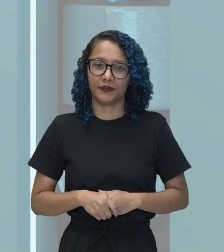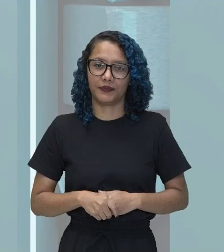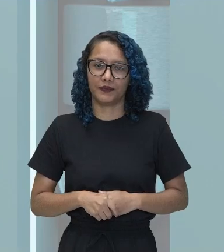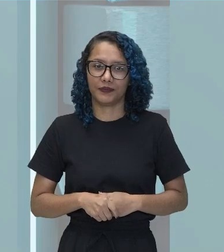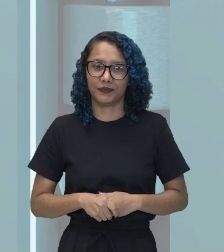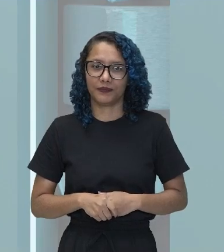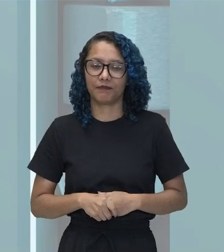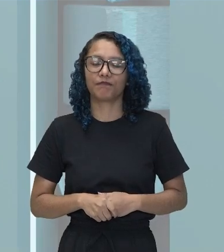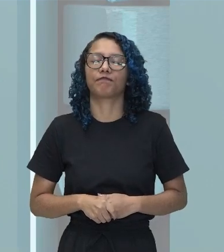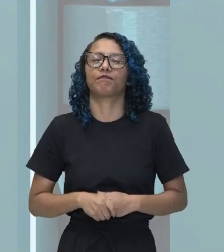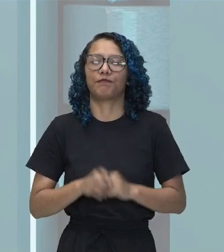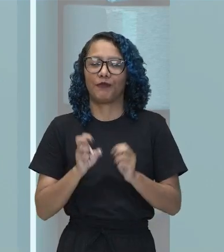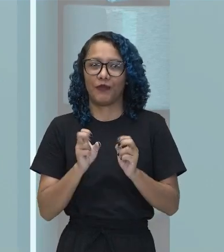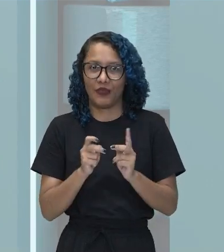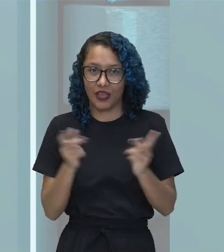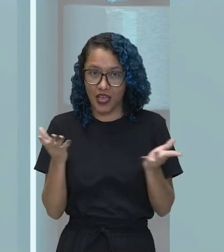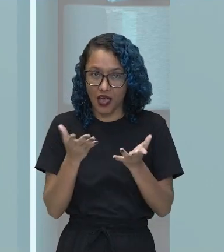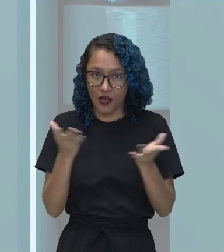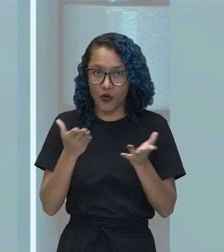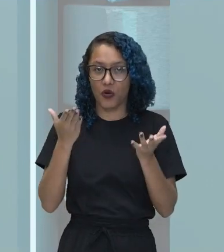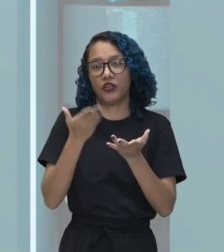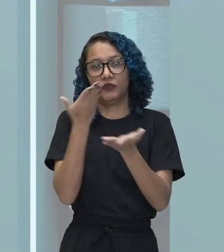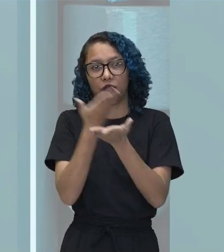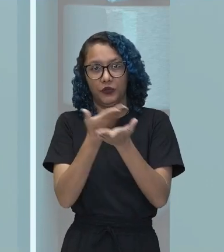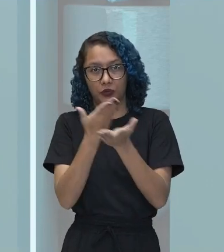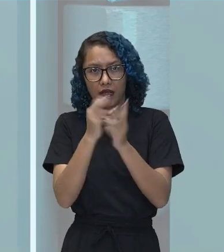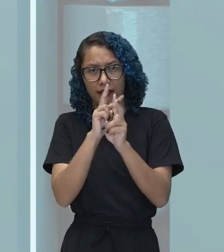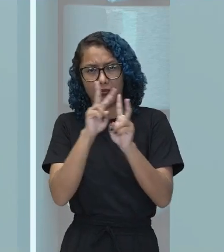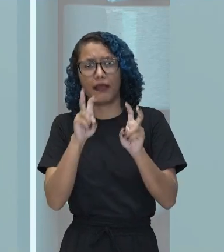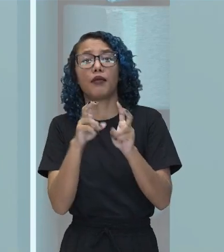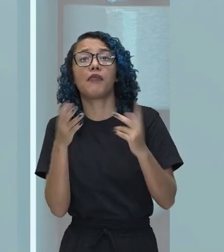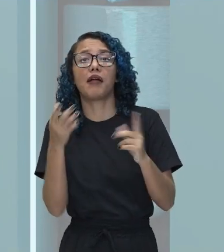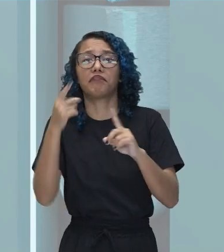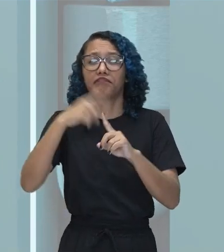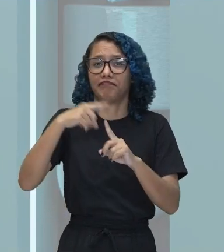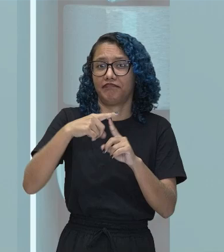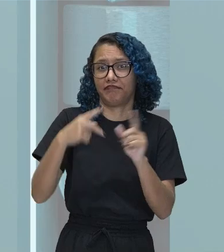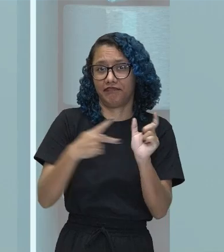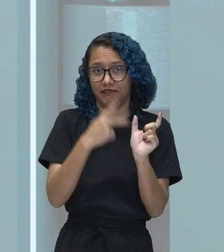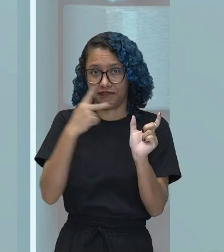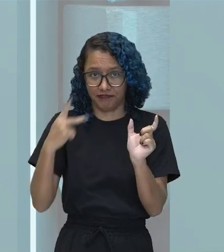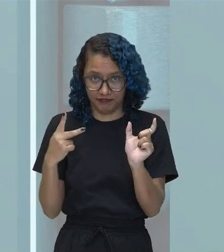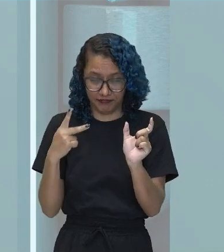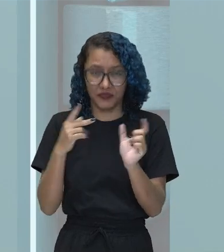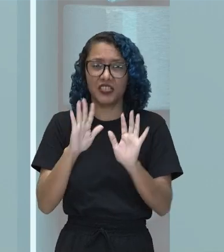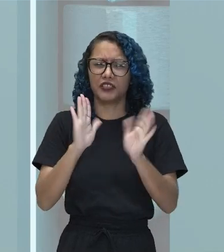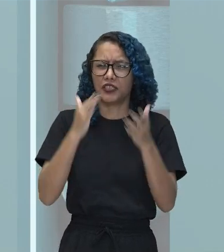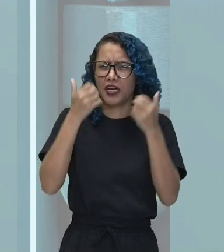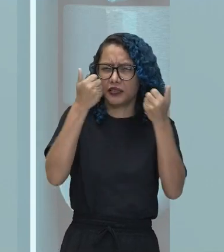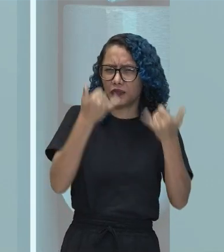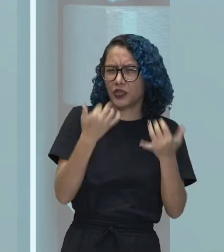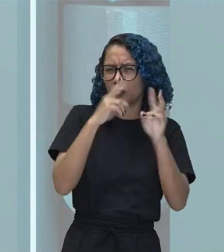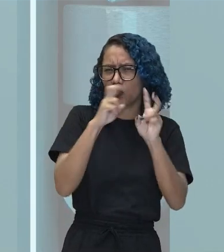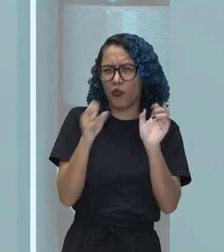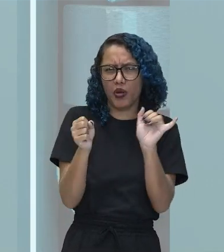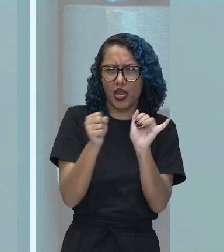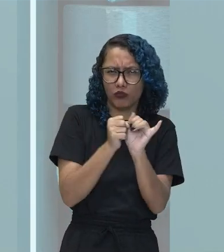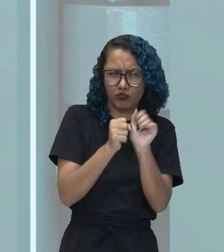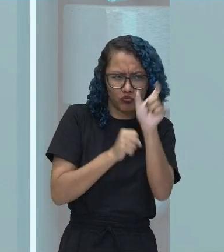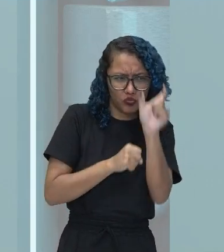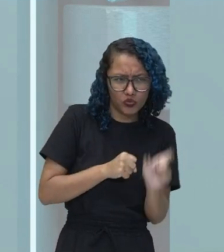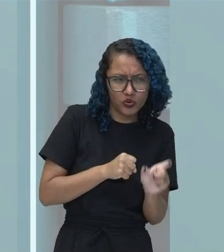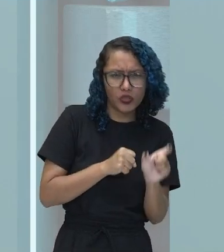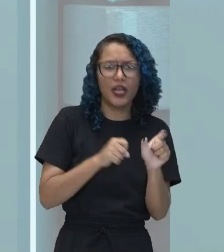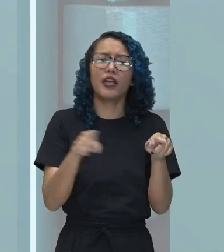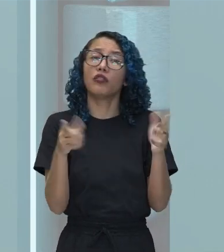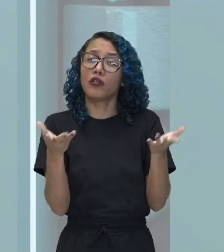Vamos falar sobre tipos de predicado? Muito bem. Falamos já sobre sujeito, vamos falar sobre predicado, tipos